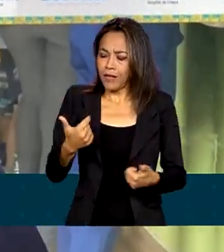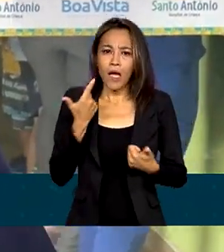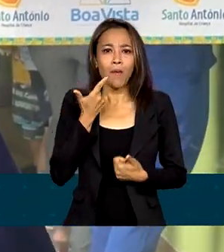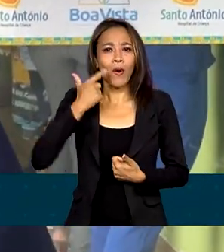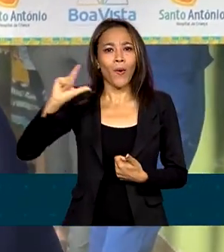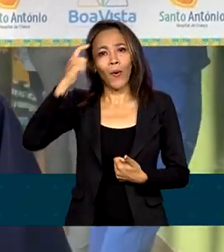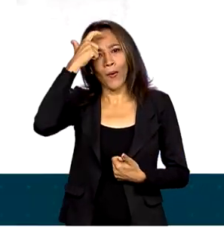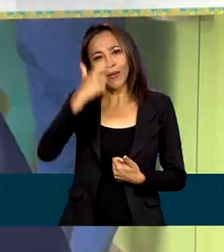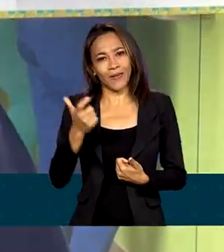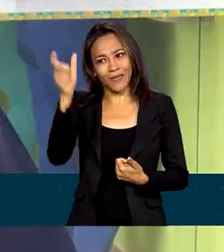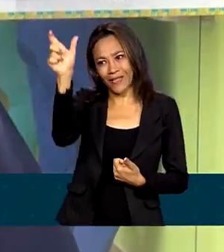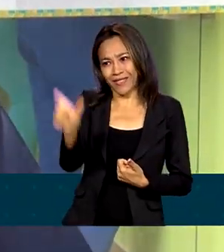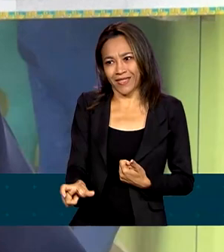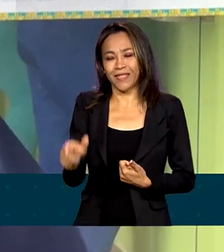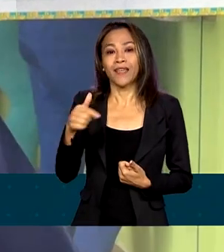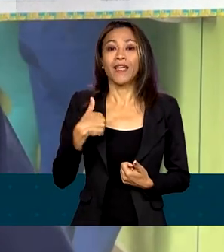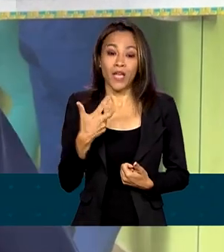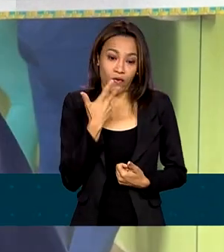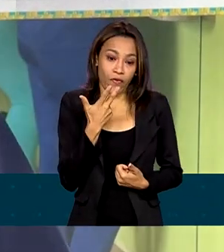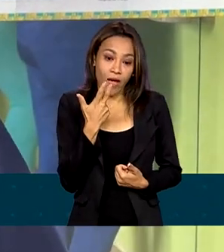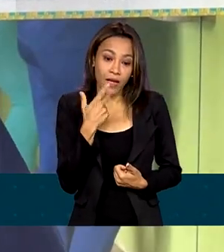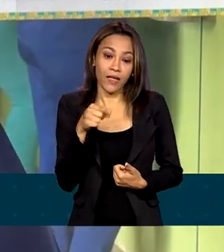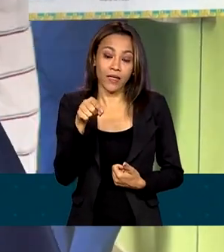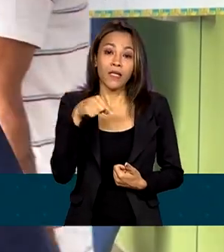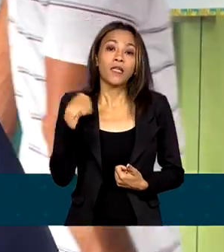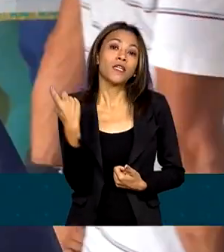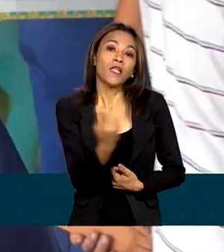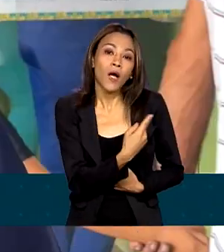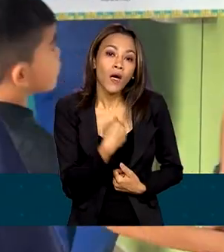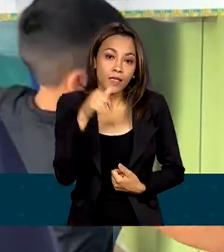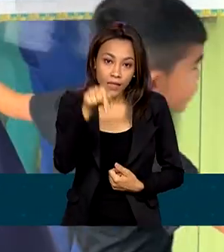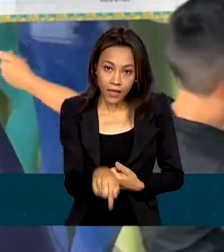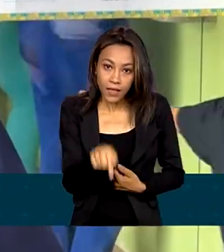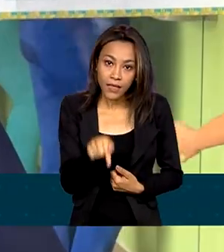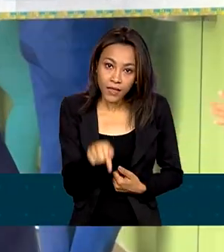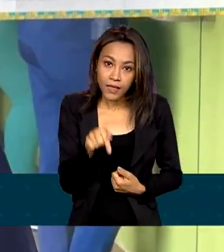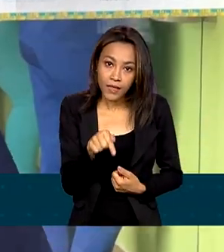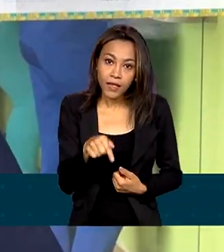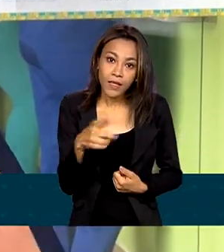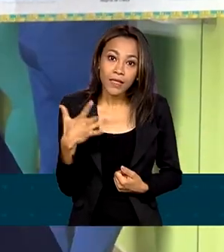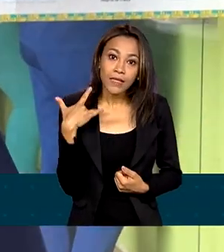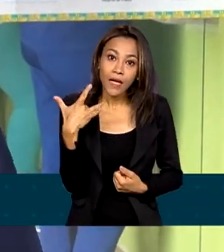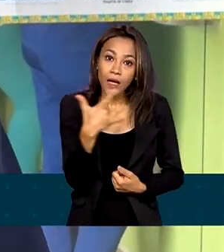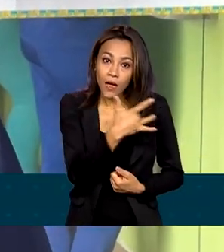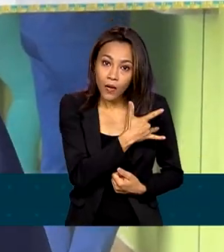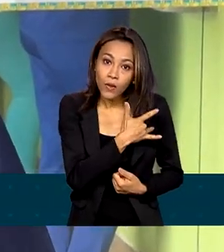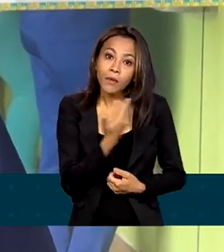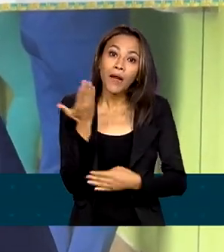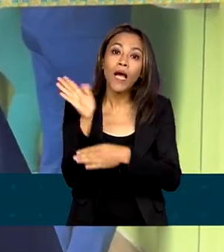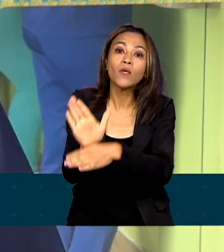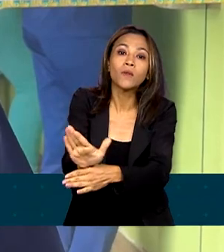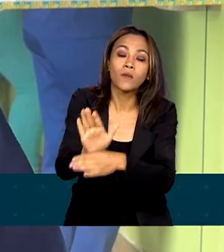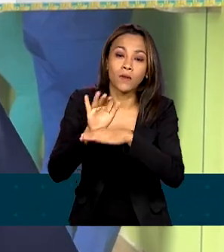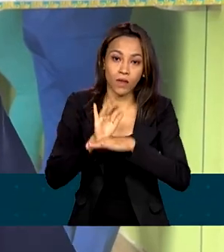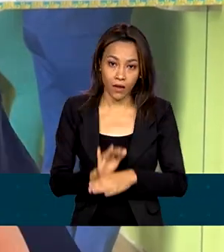falam, é um outro doutor. Eu costumo dizer que nós aqui somos saúde e estamos para ajudar.